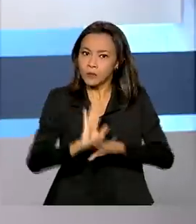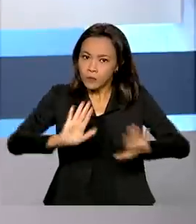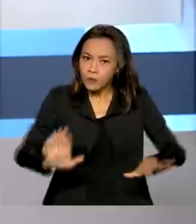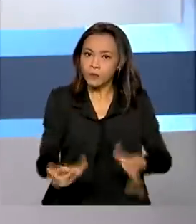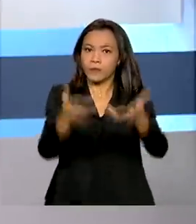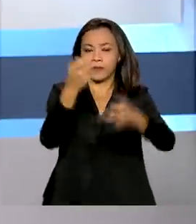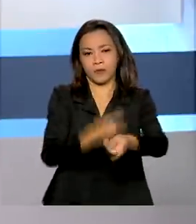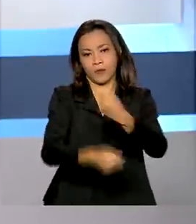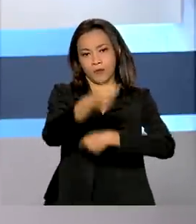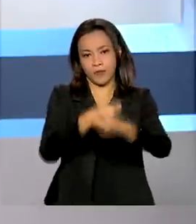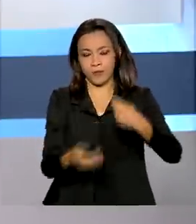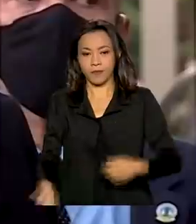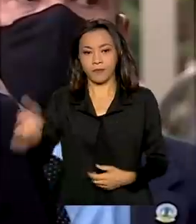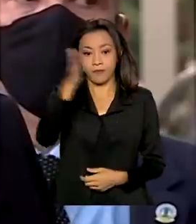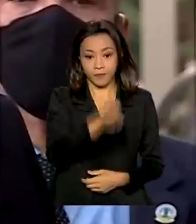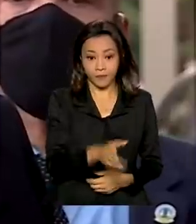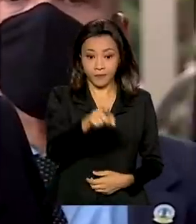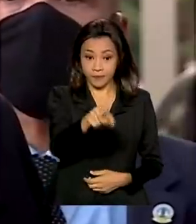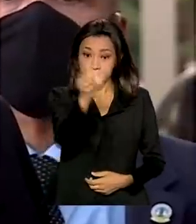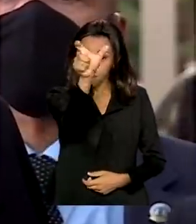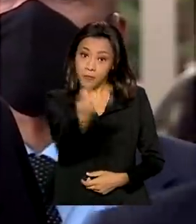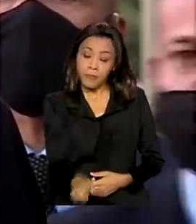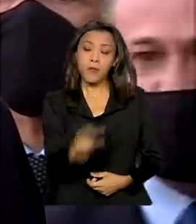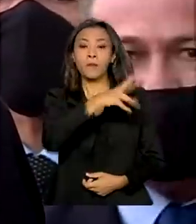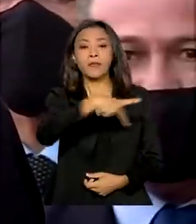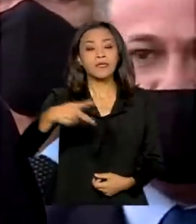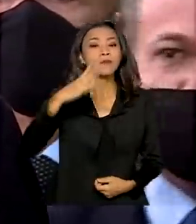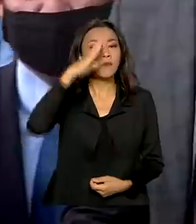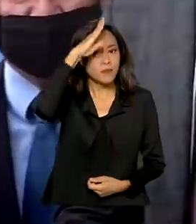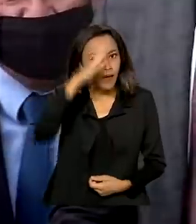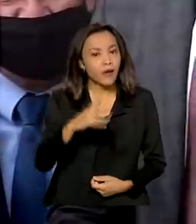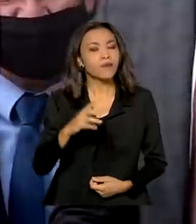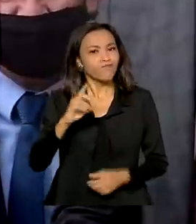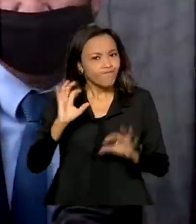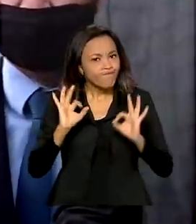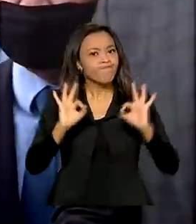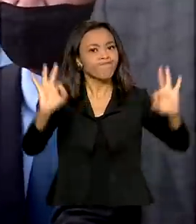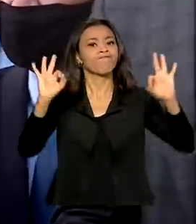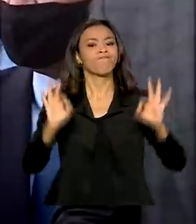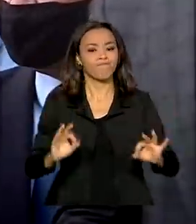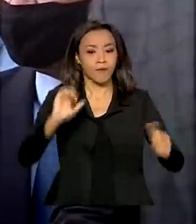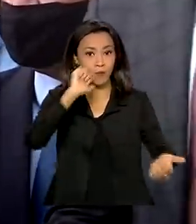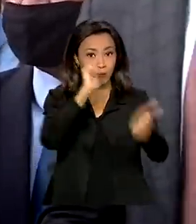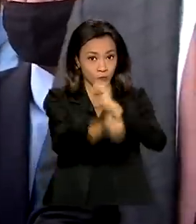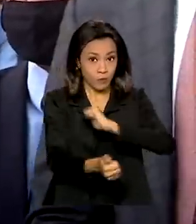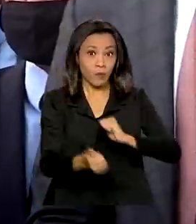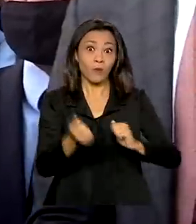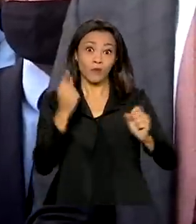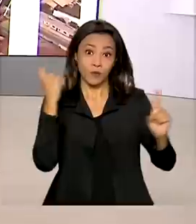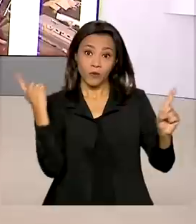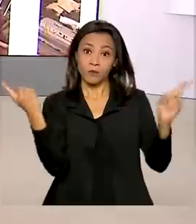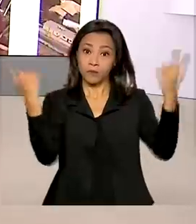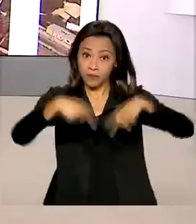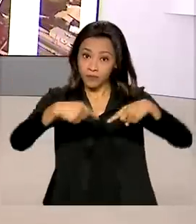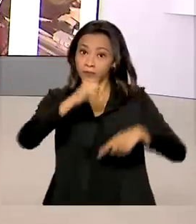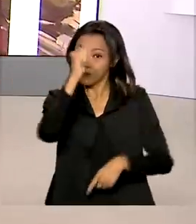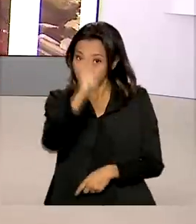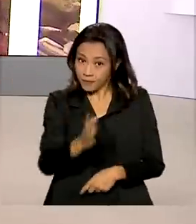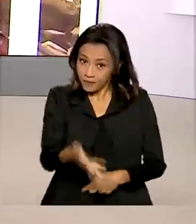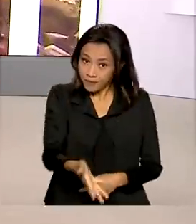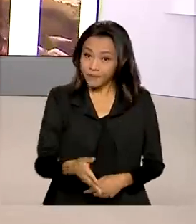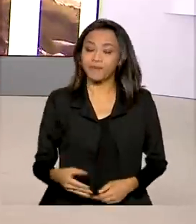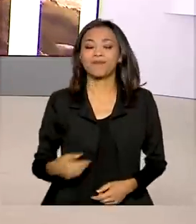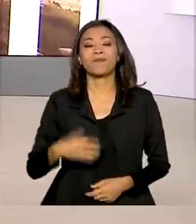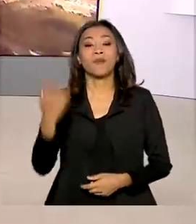E vamos mostrar ainda que o presidente Jair Bolsonaro confirmou a Copa América aqui no país. Quarta